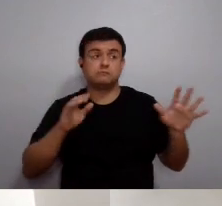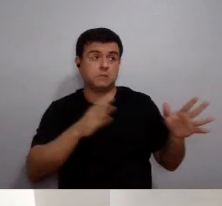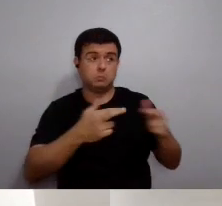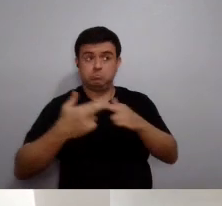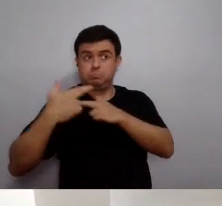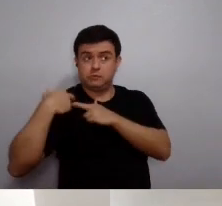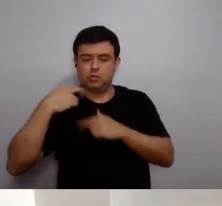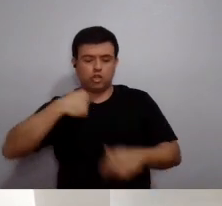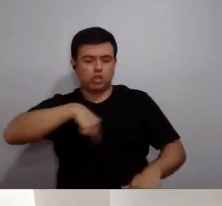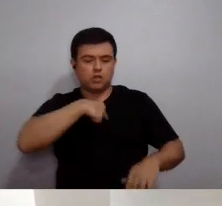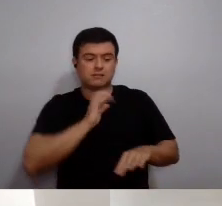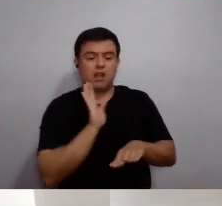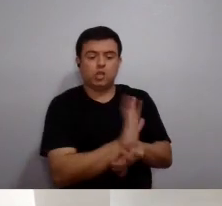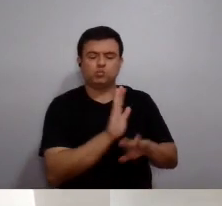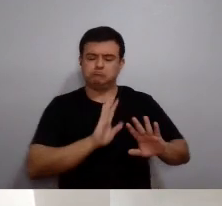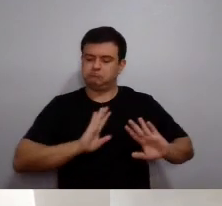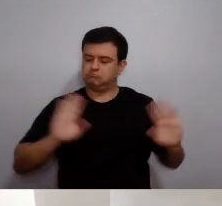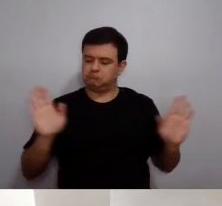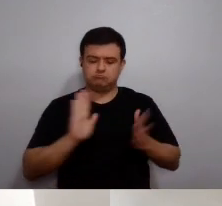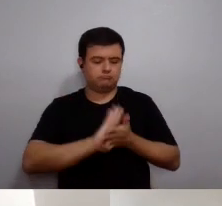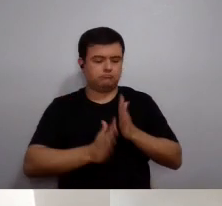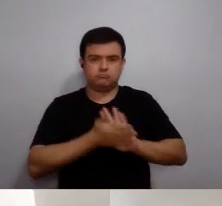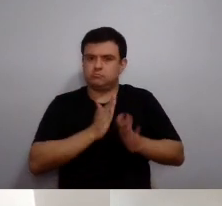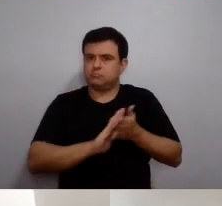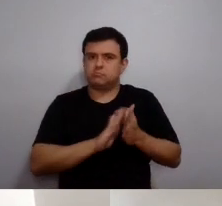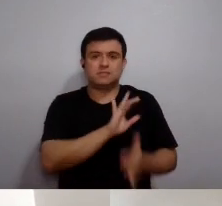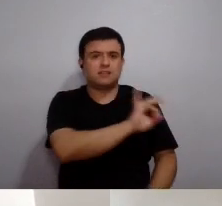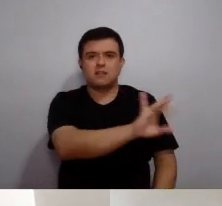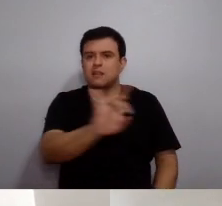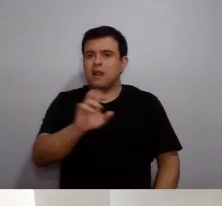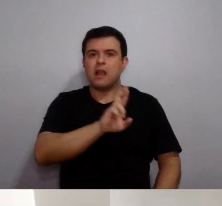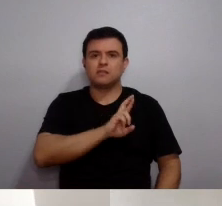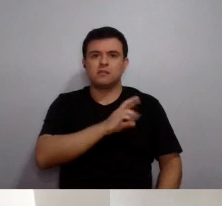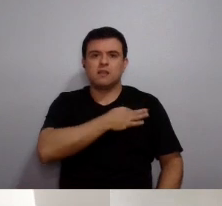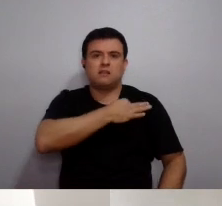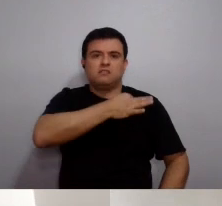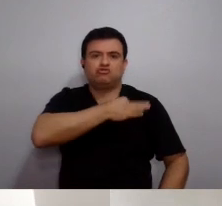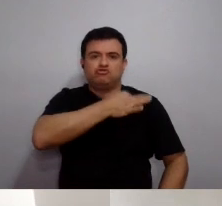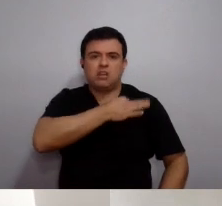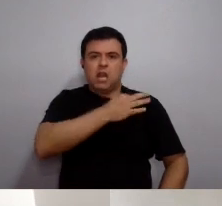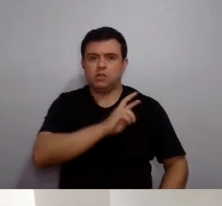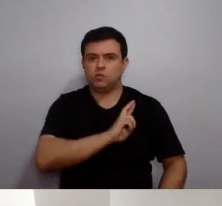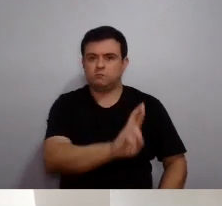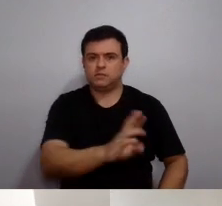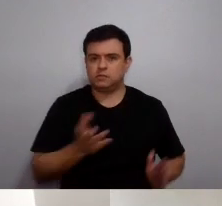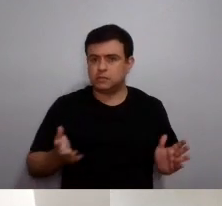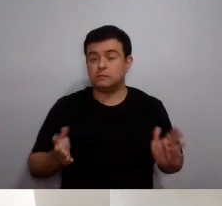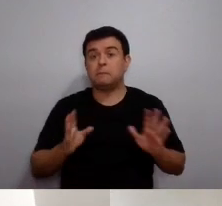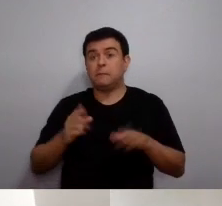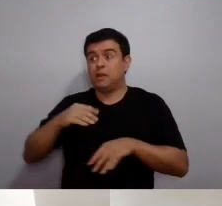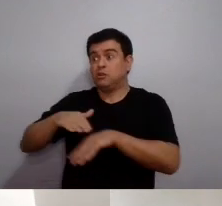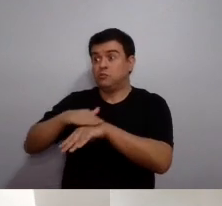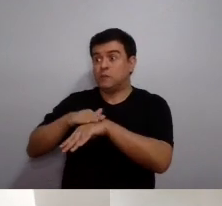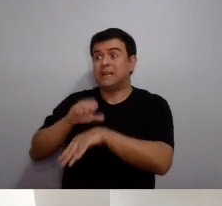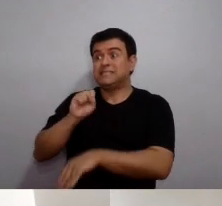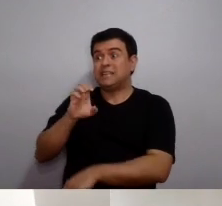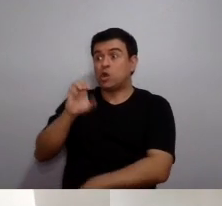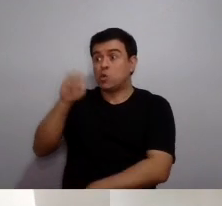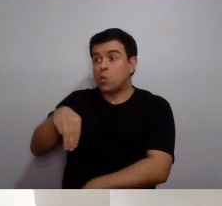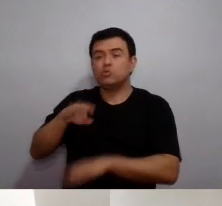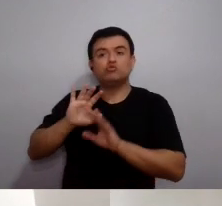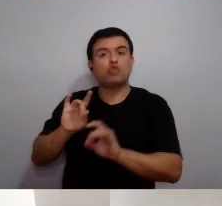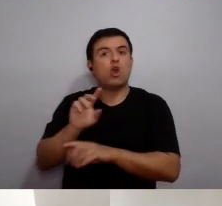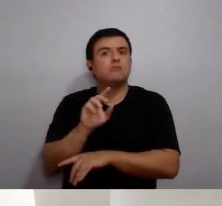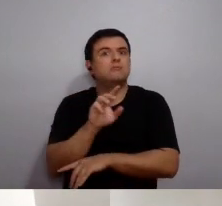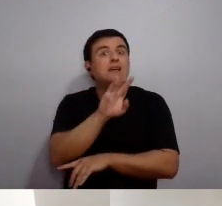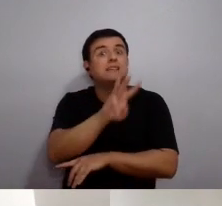etc. não compete à comissão eleitoral a campanha em si, né, então isso é de cada chapa, mas o que a gente está trabalhando é